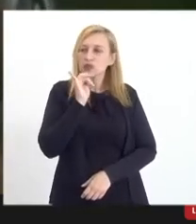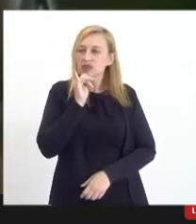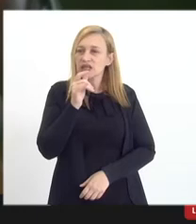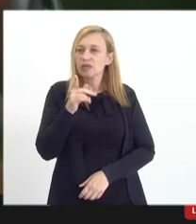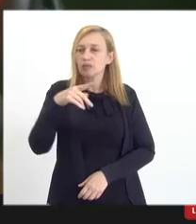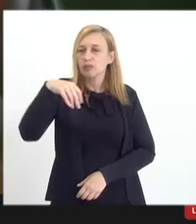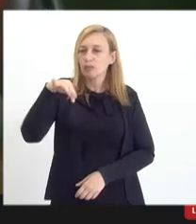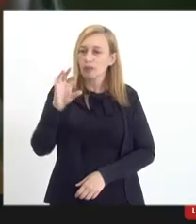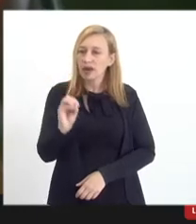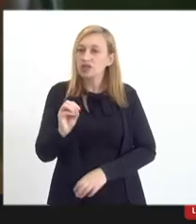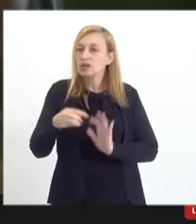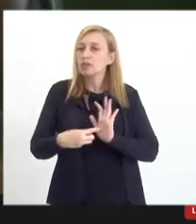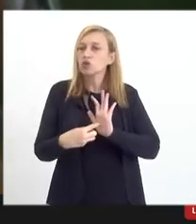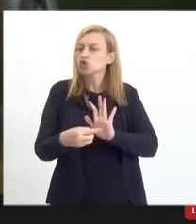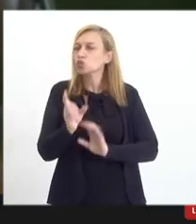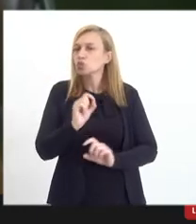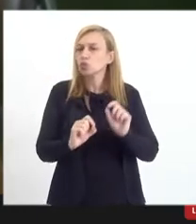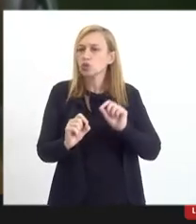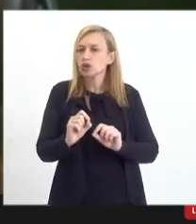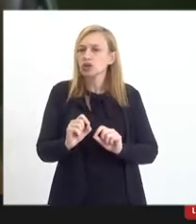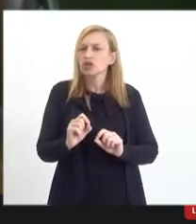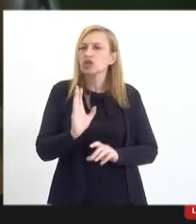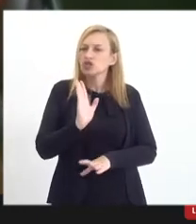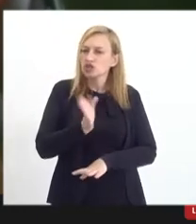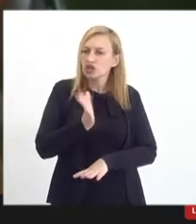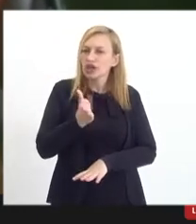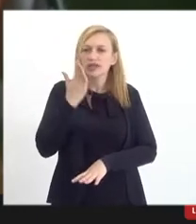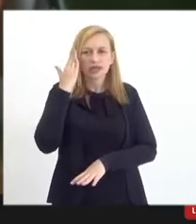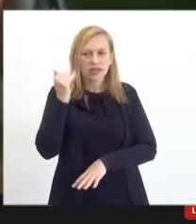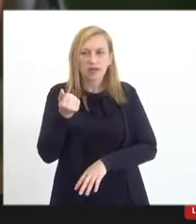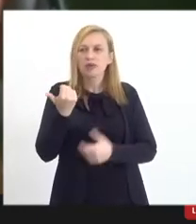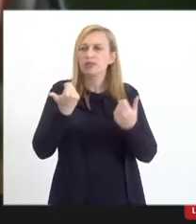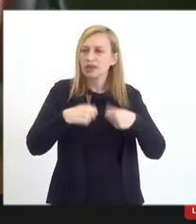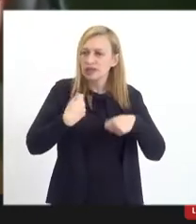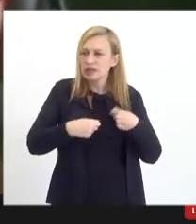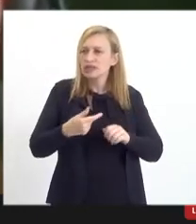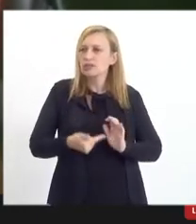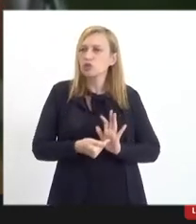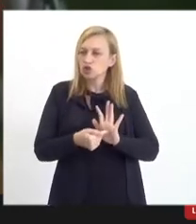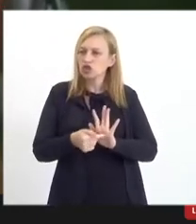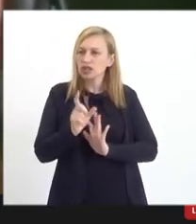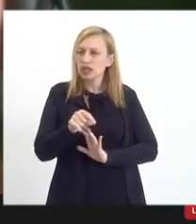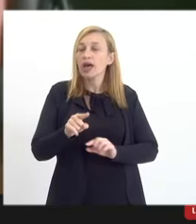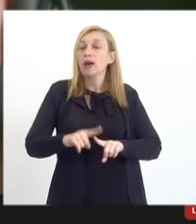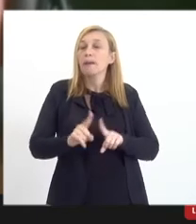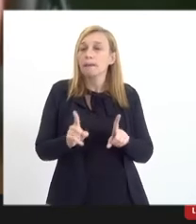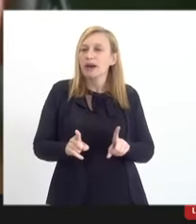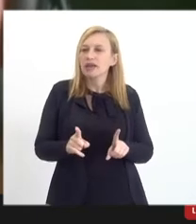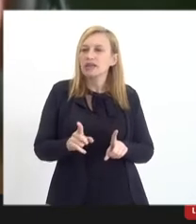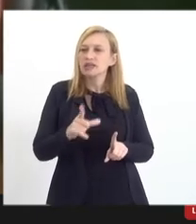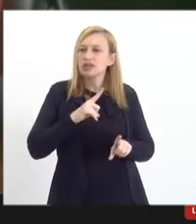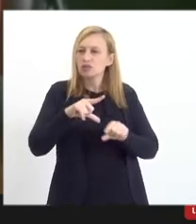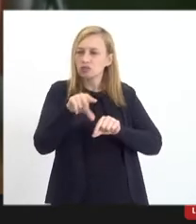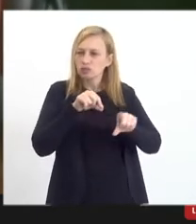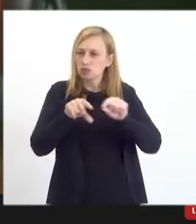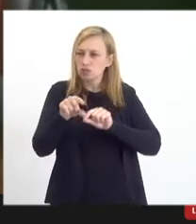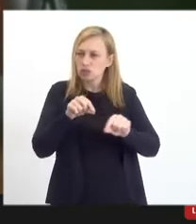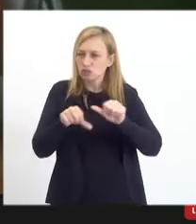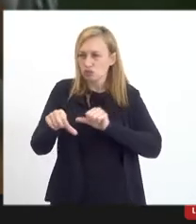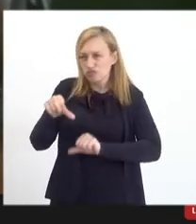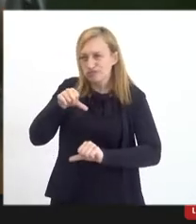Márcio, porque ele está mostrando o que a gente já sabe e precisa apontar. Nós temos uma seleção reversa,